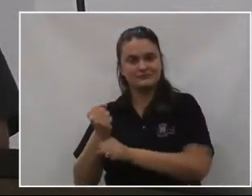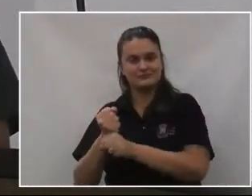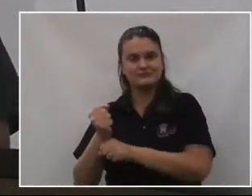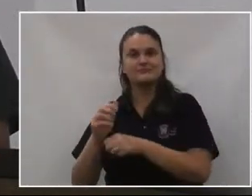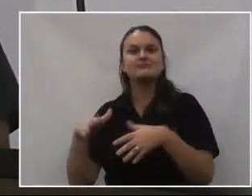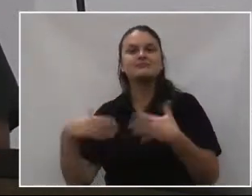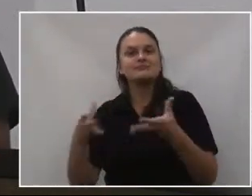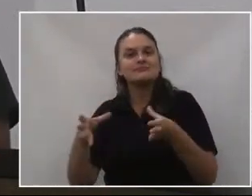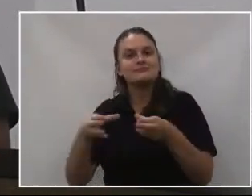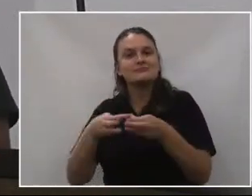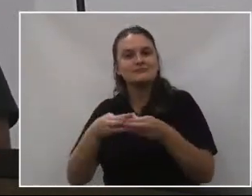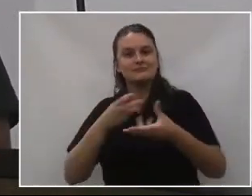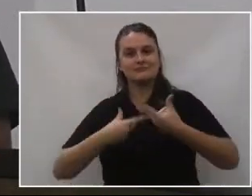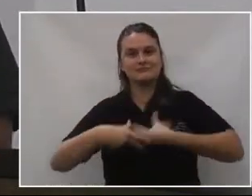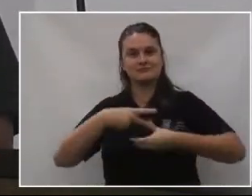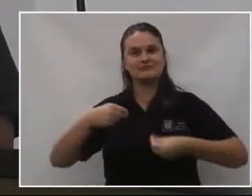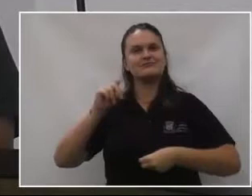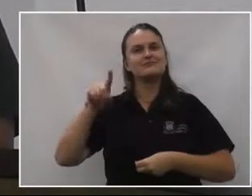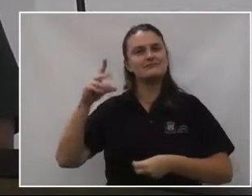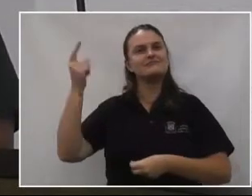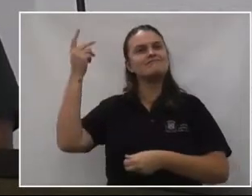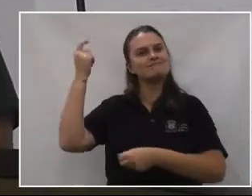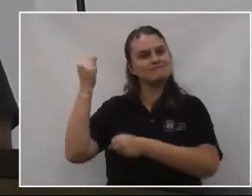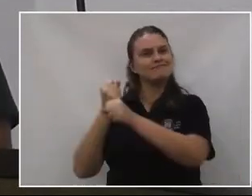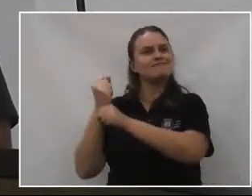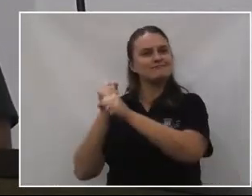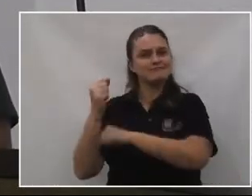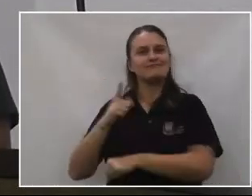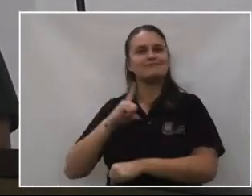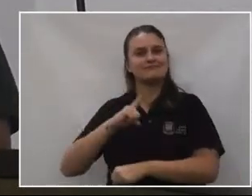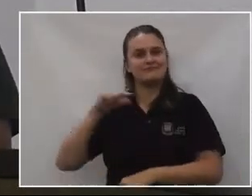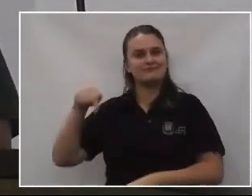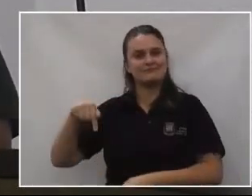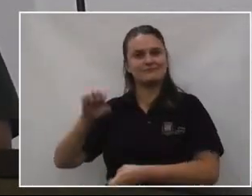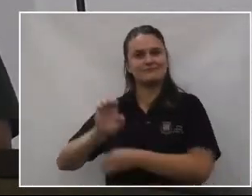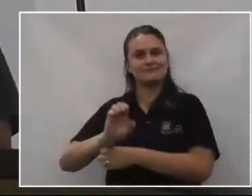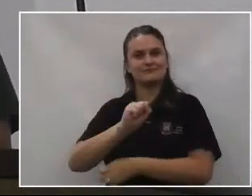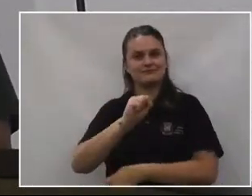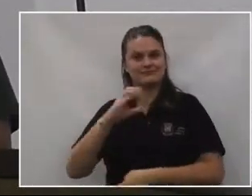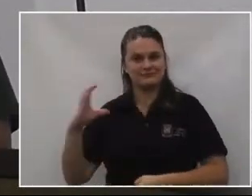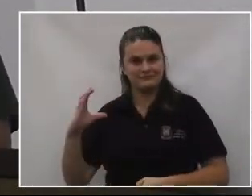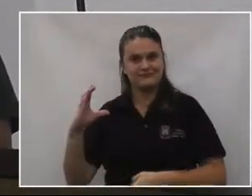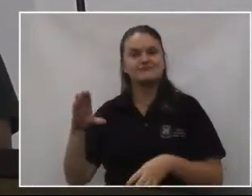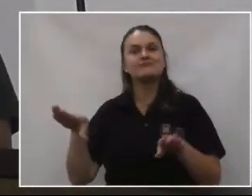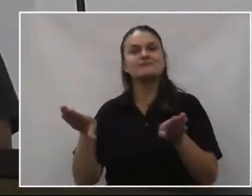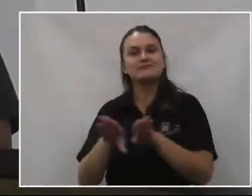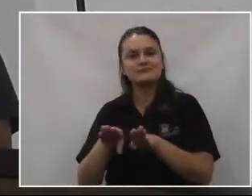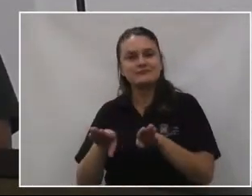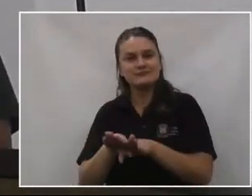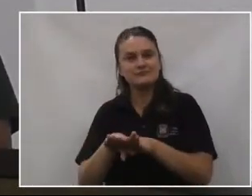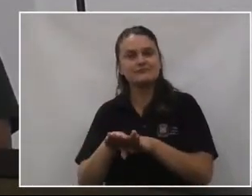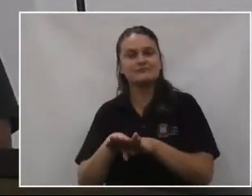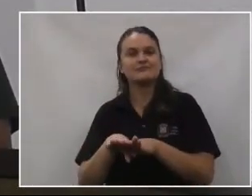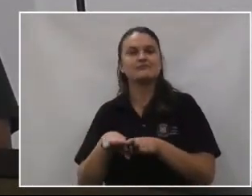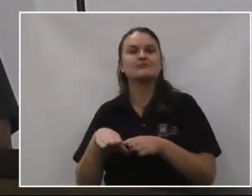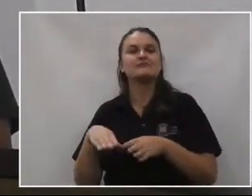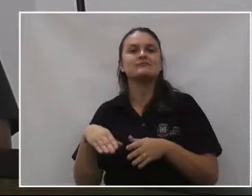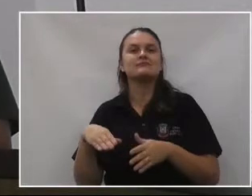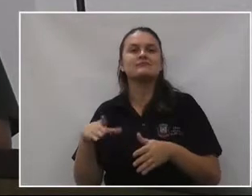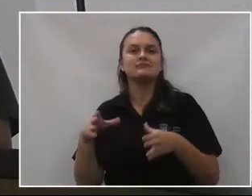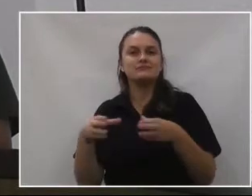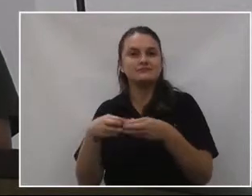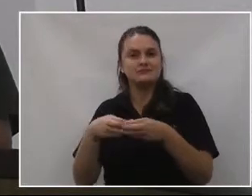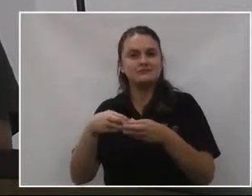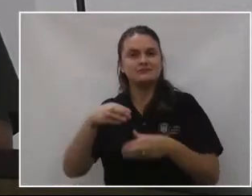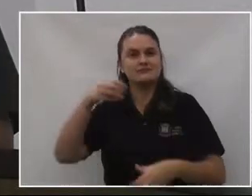Ele é considerado o grupo mais antigo de Santa Catarina. Ele também é